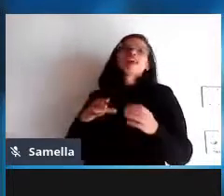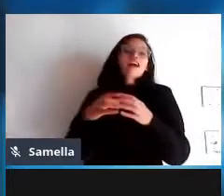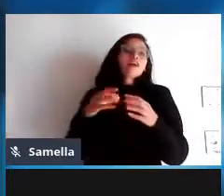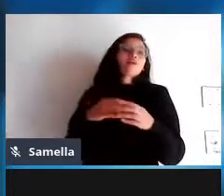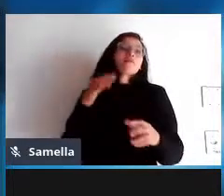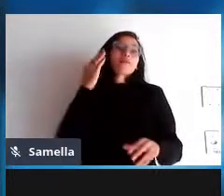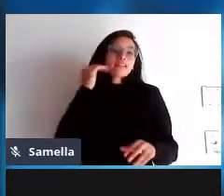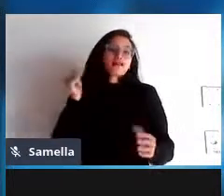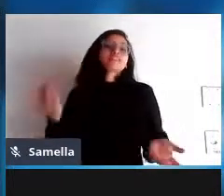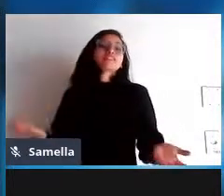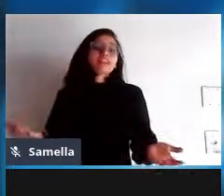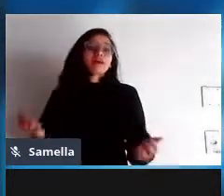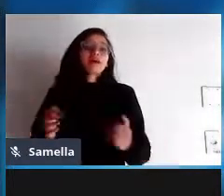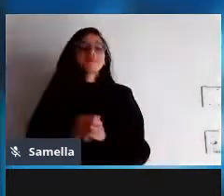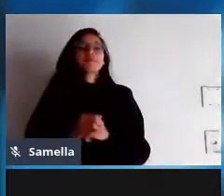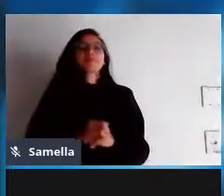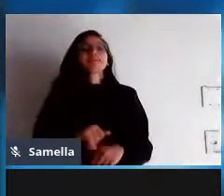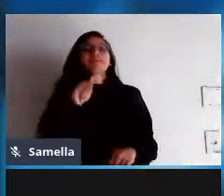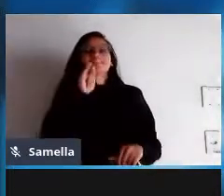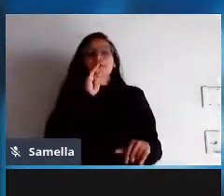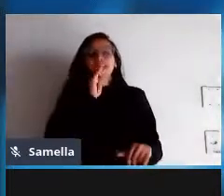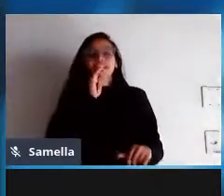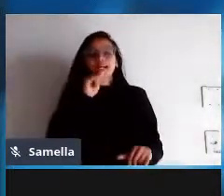humano é ser para o outro